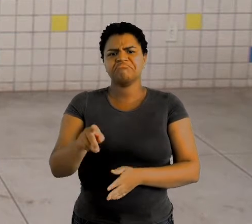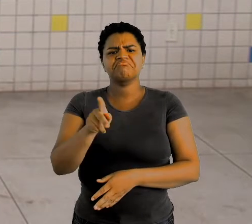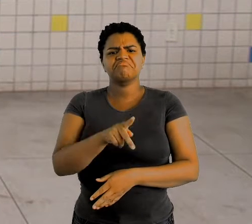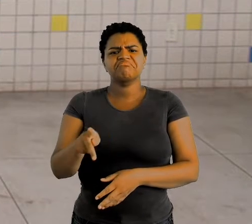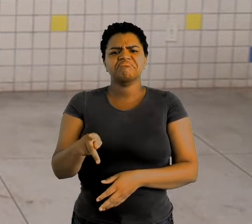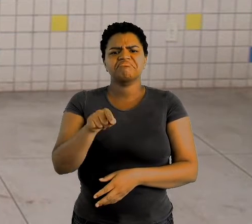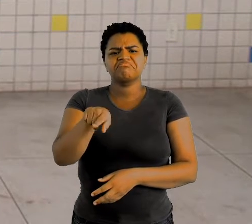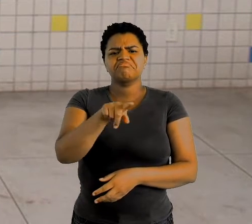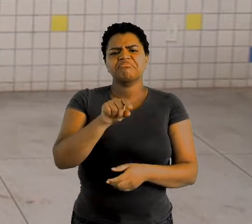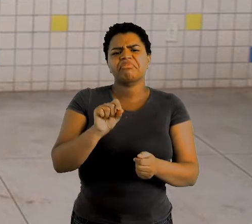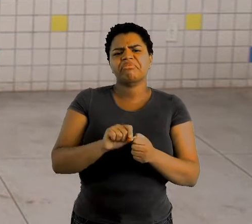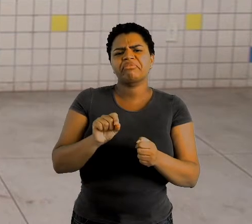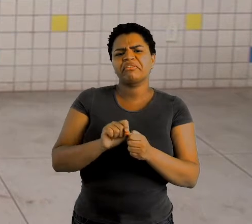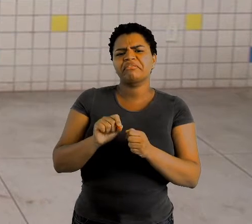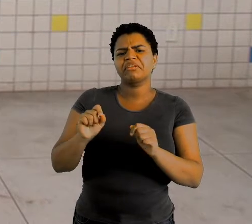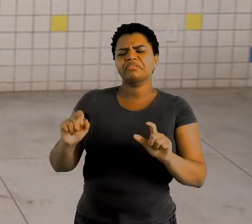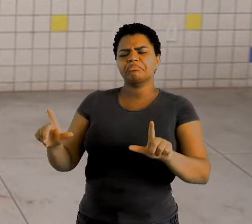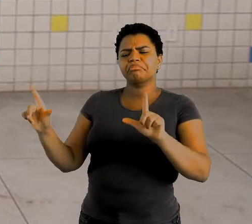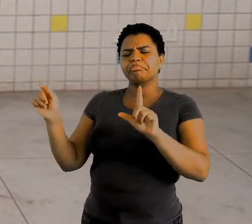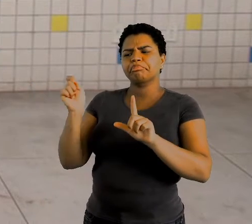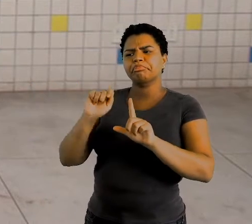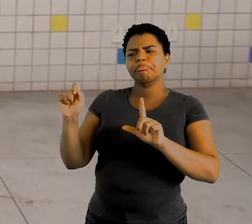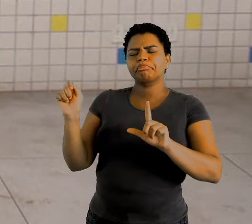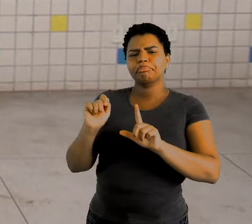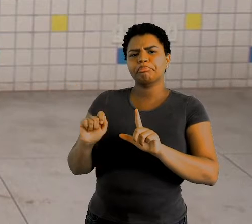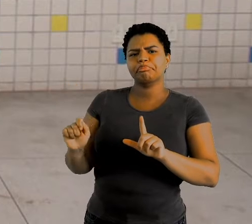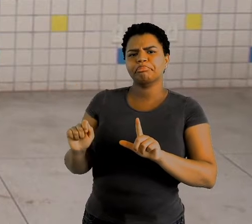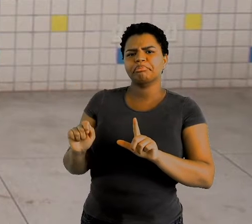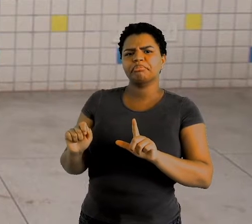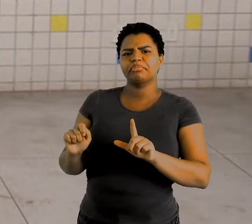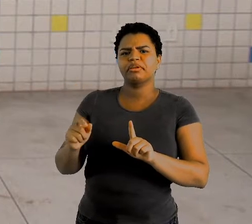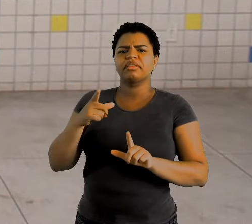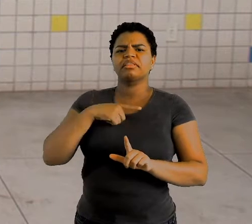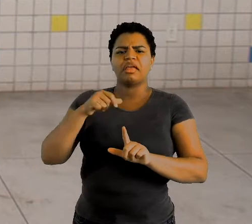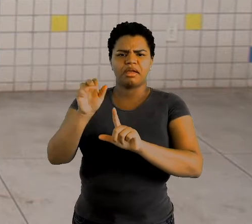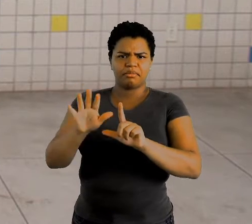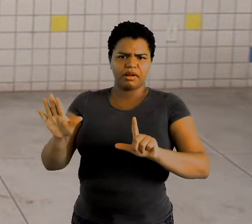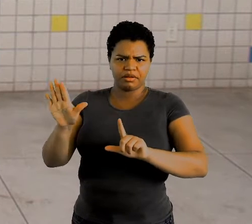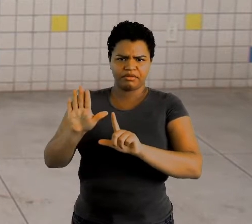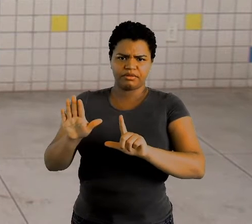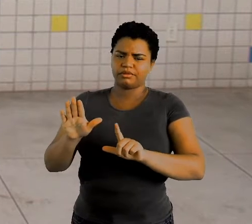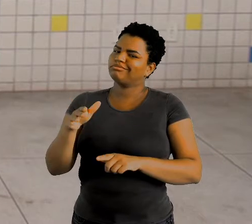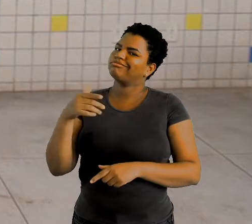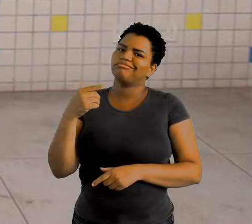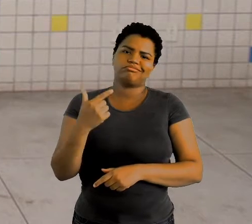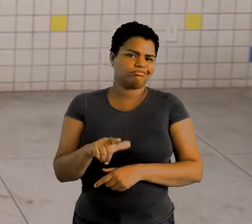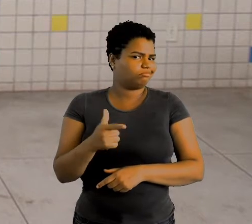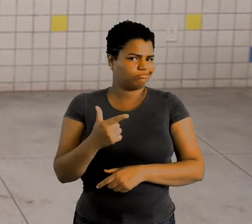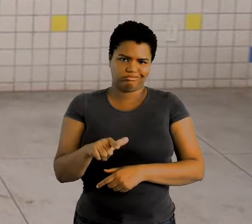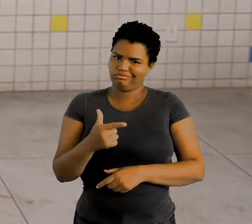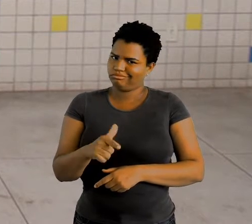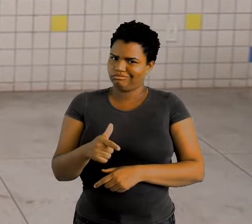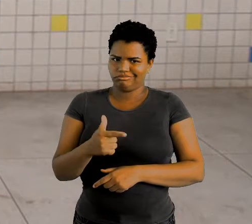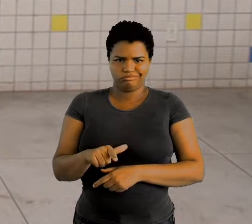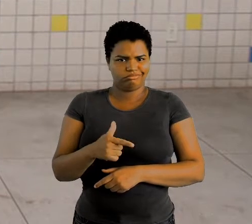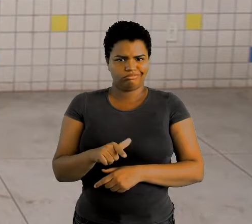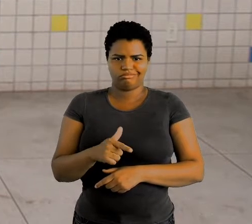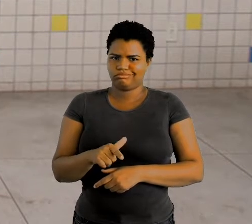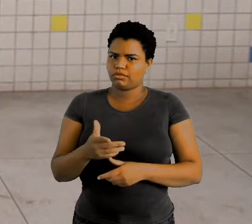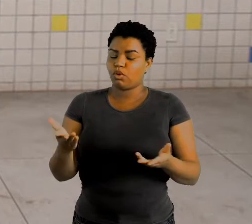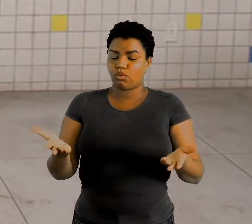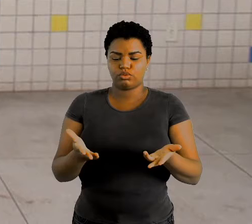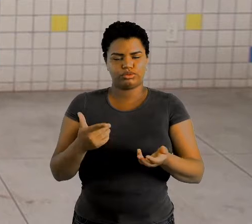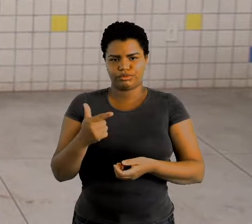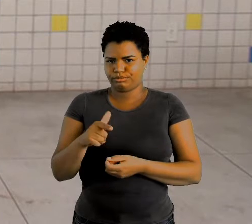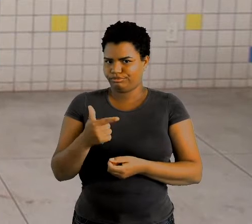você vai fazer aqui na lousa, está na plataforma? Não, não está. Essa de hoje aqui não está.